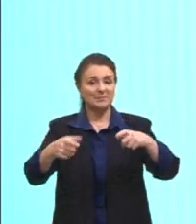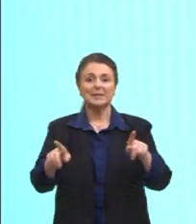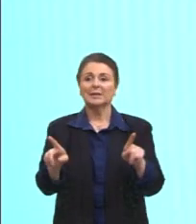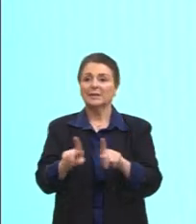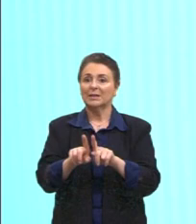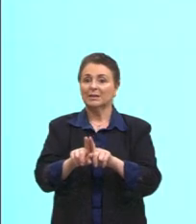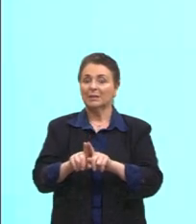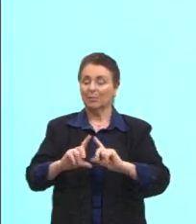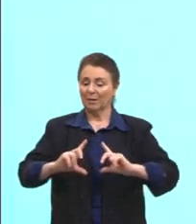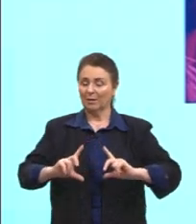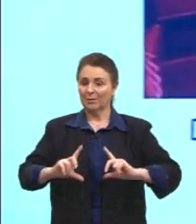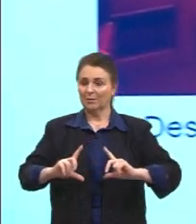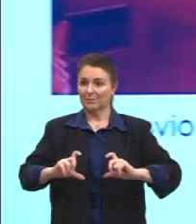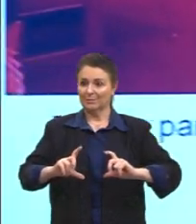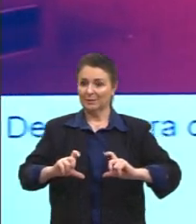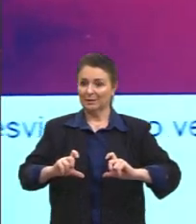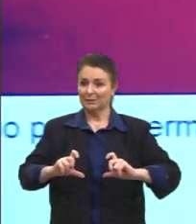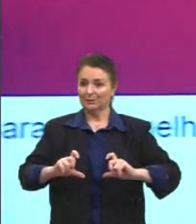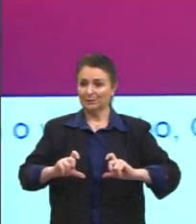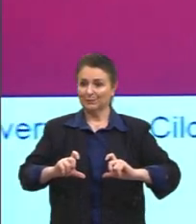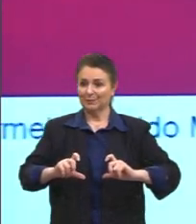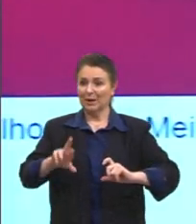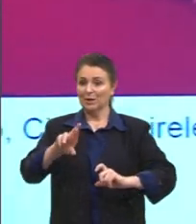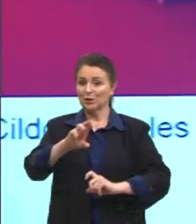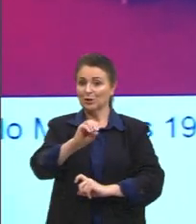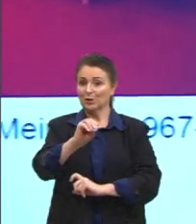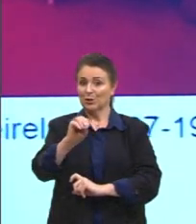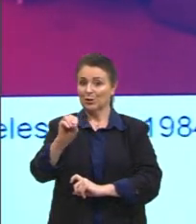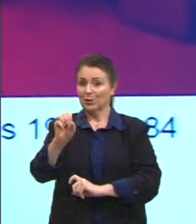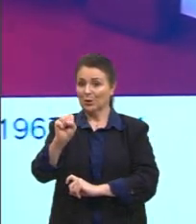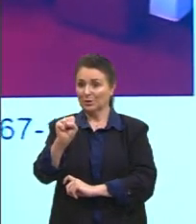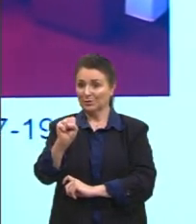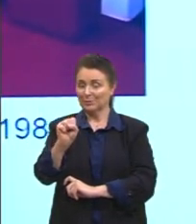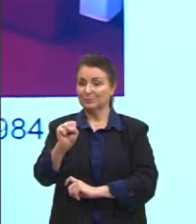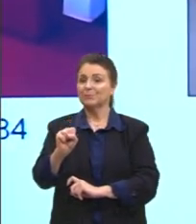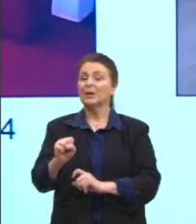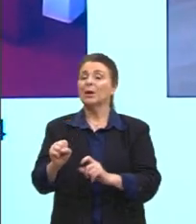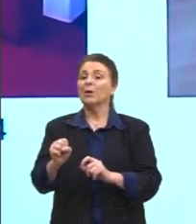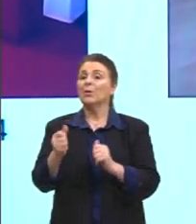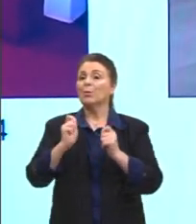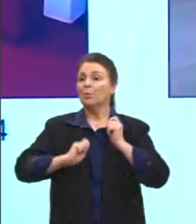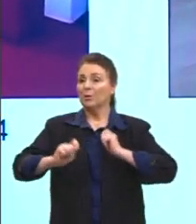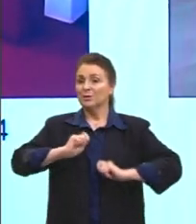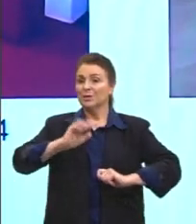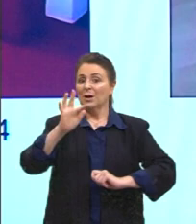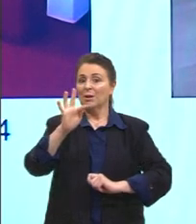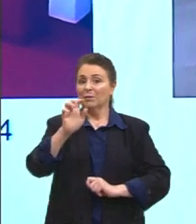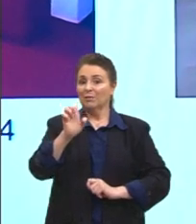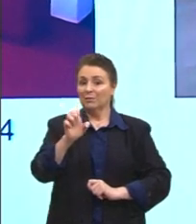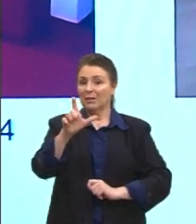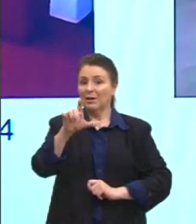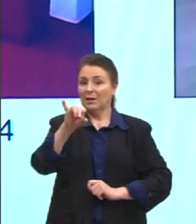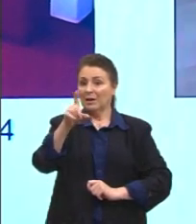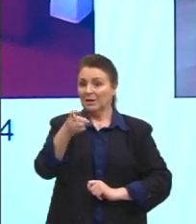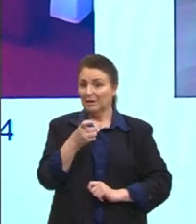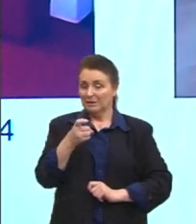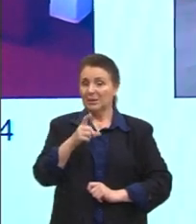Retrato de Ross, de um artista, né, que eu gosto muito, que é o Félix Gonçalves Torres,